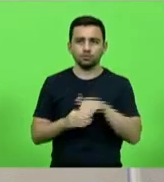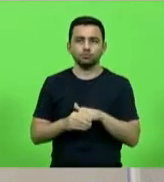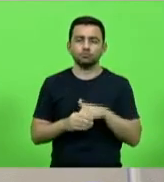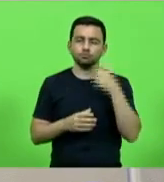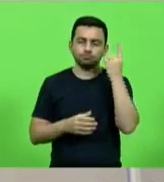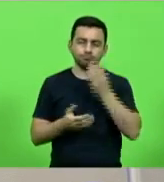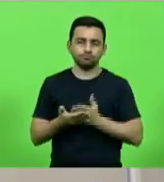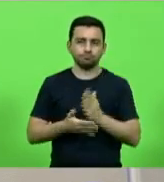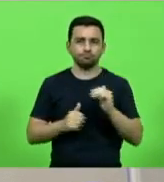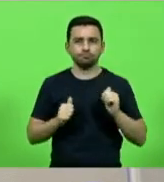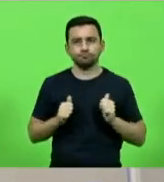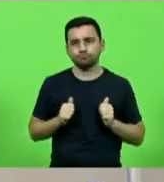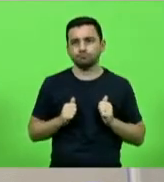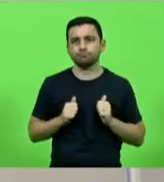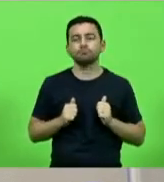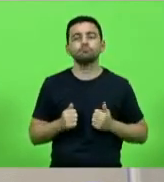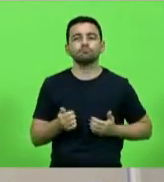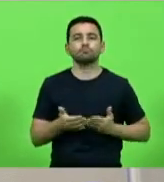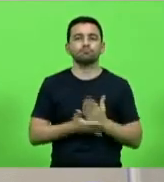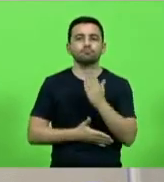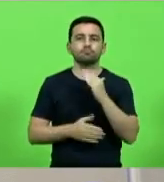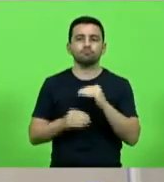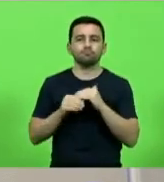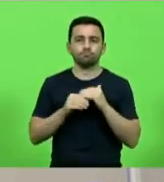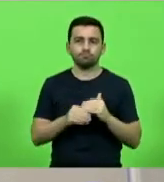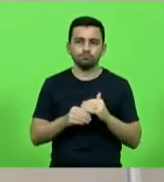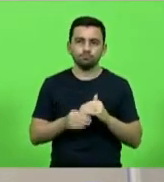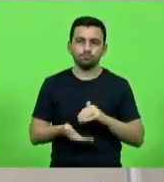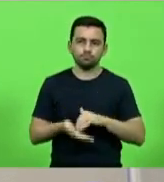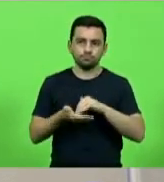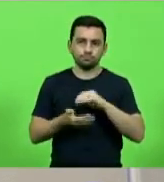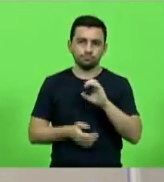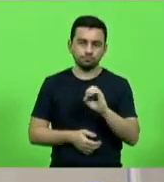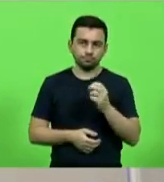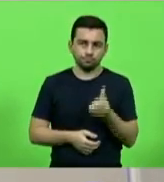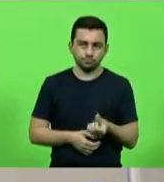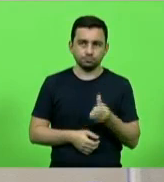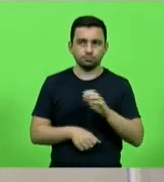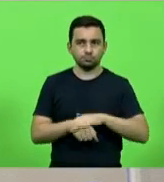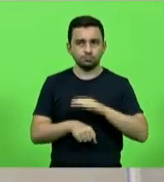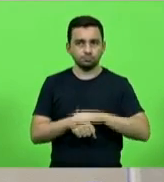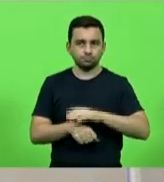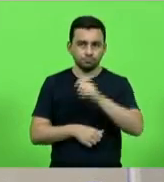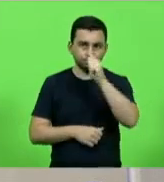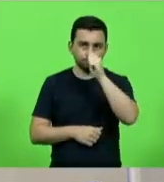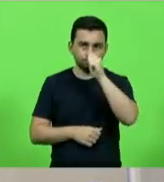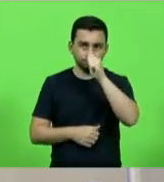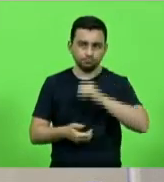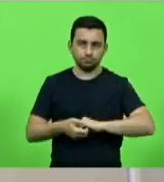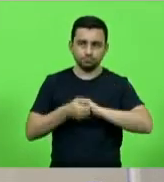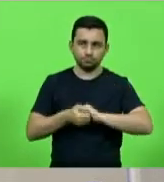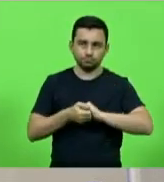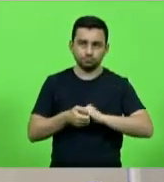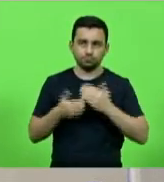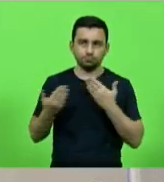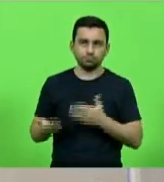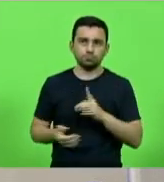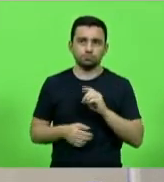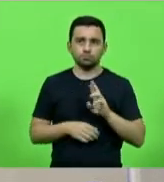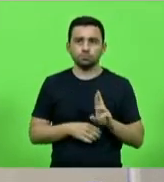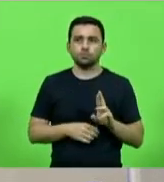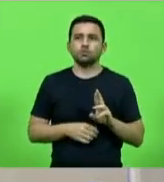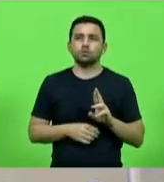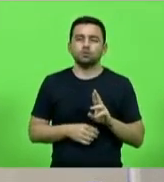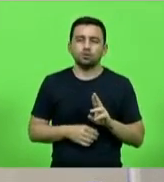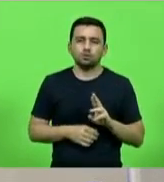que aprovam, permaneçam como se encontra. Aprovado por unanimidade. Moção 06, autor, deputado João Amin, cumprimentando o doutor Erneus